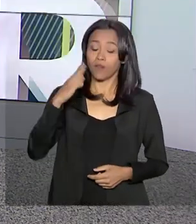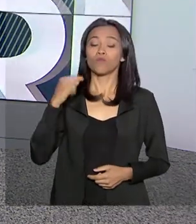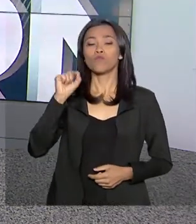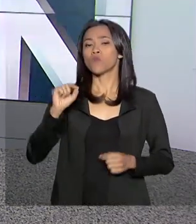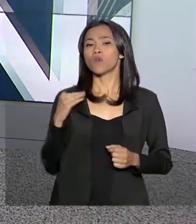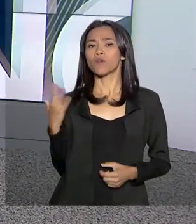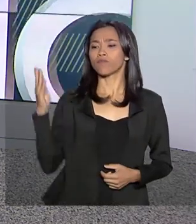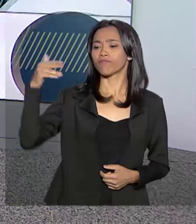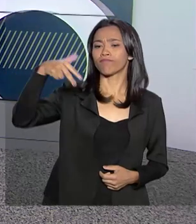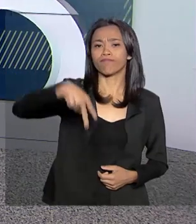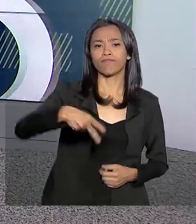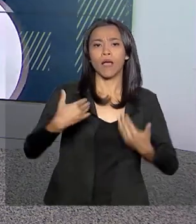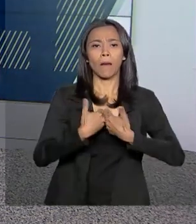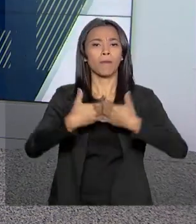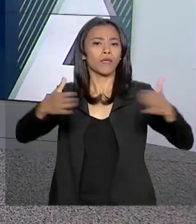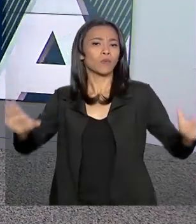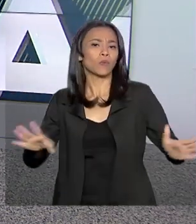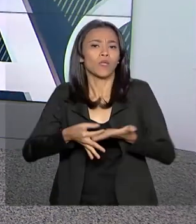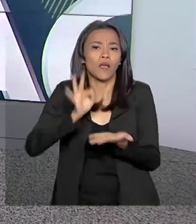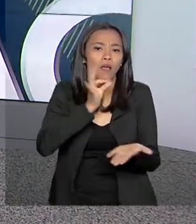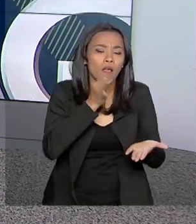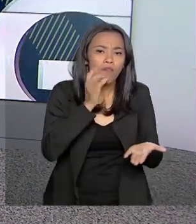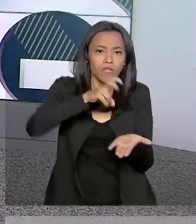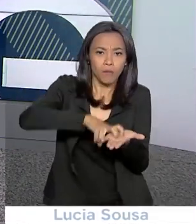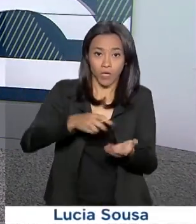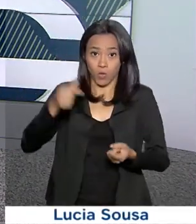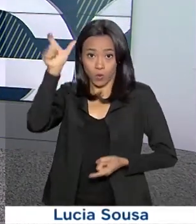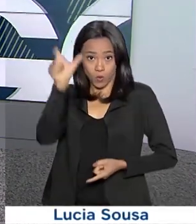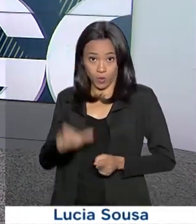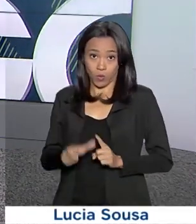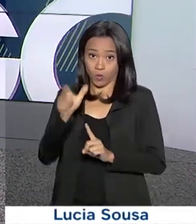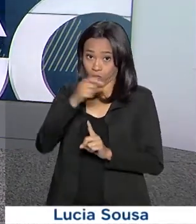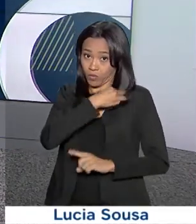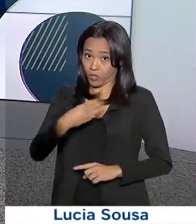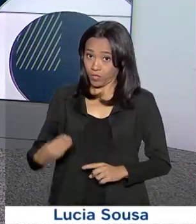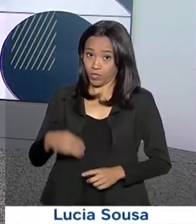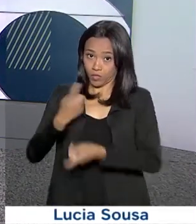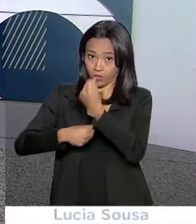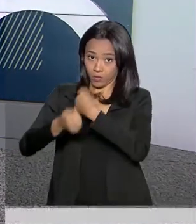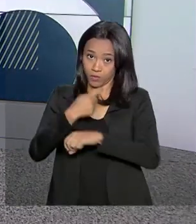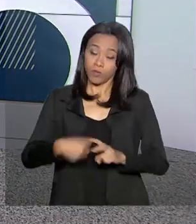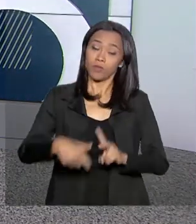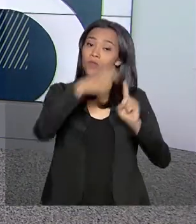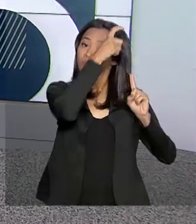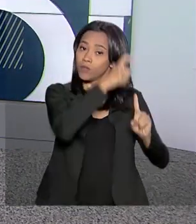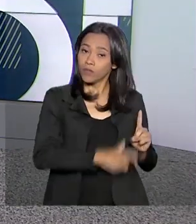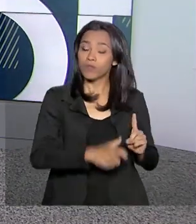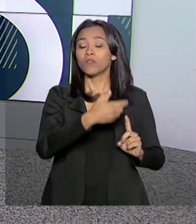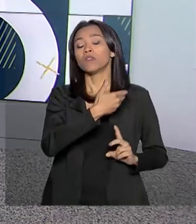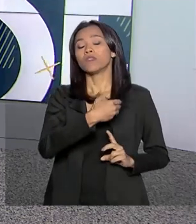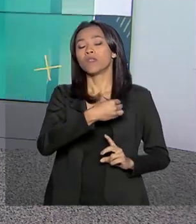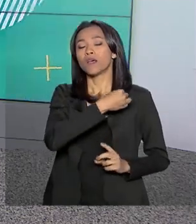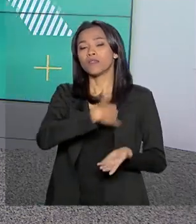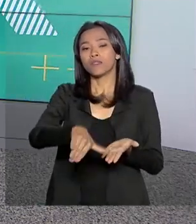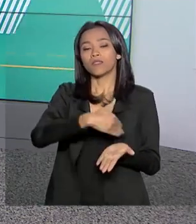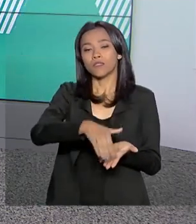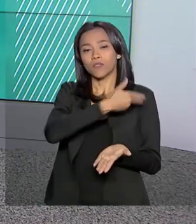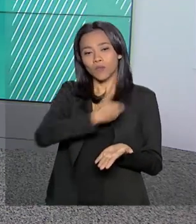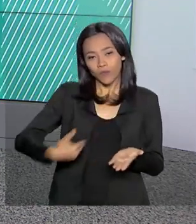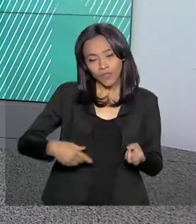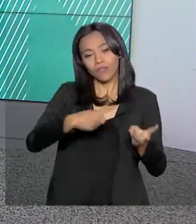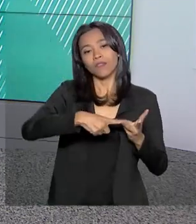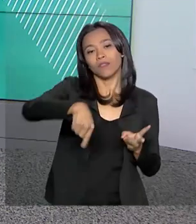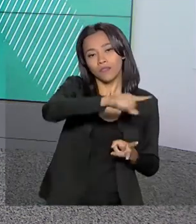abertura de um café da manhã que reuniu os ministros Paulo Guedes, Economia, Santos Cruz, da Secretaria de Governo e deputados